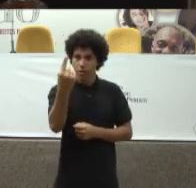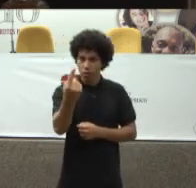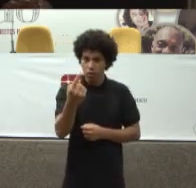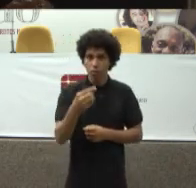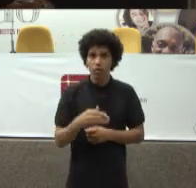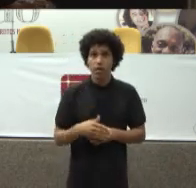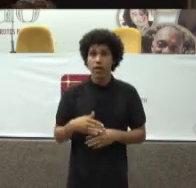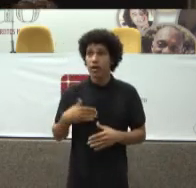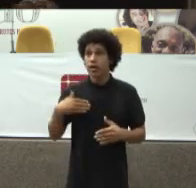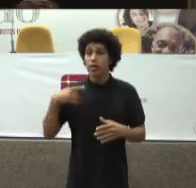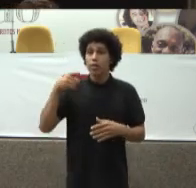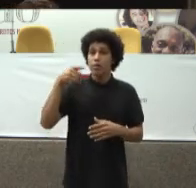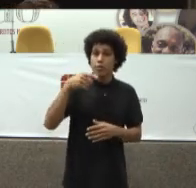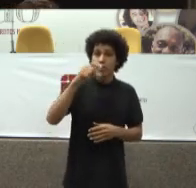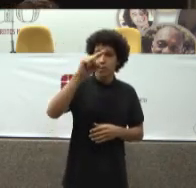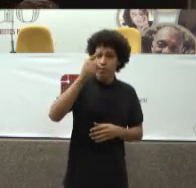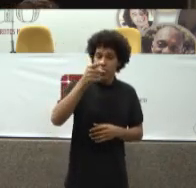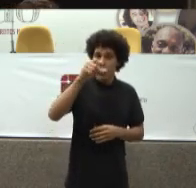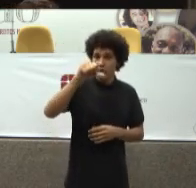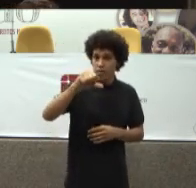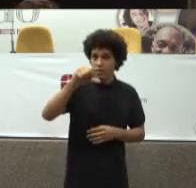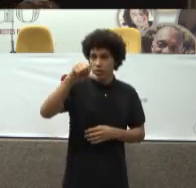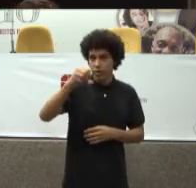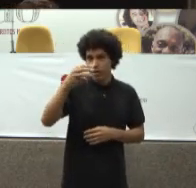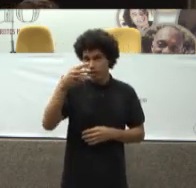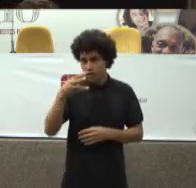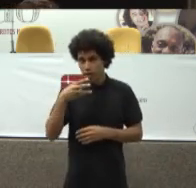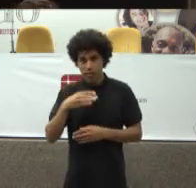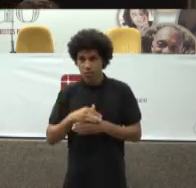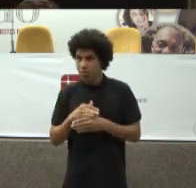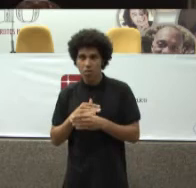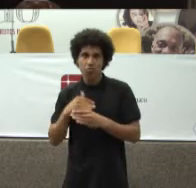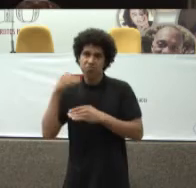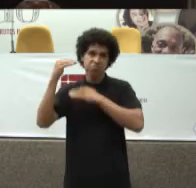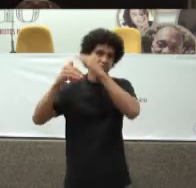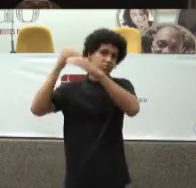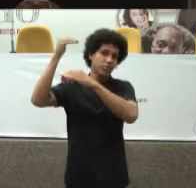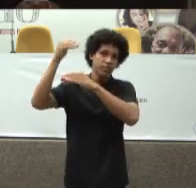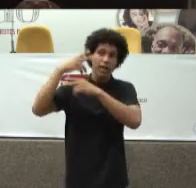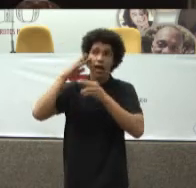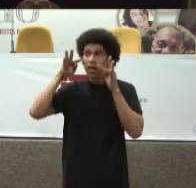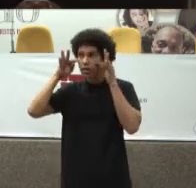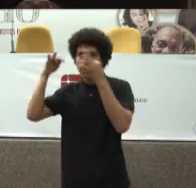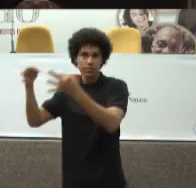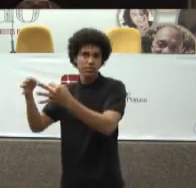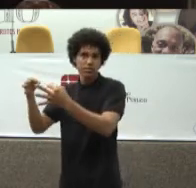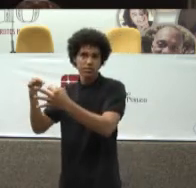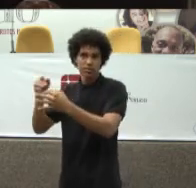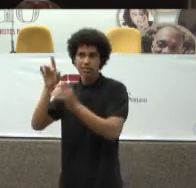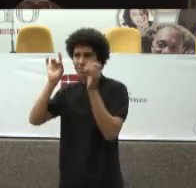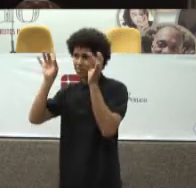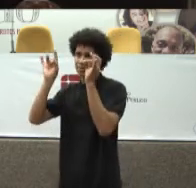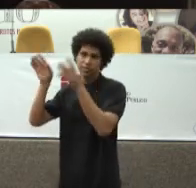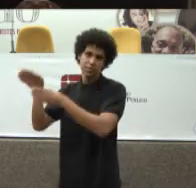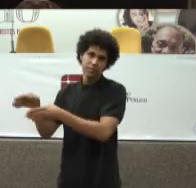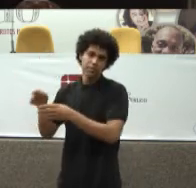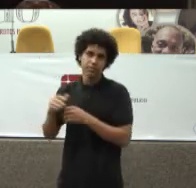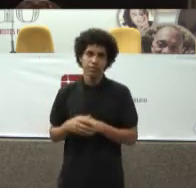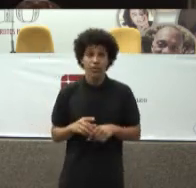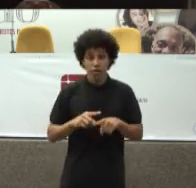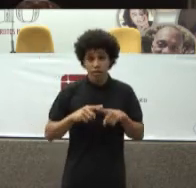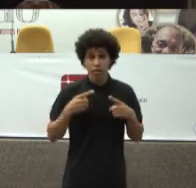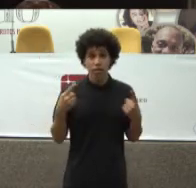1993 Nós já estávamos Passando para A atenção especializada Não é? Então